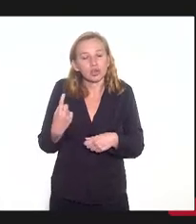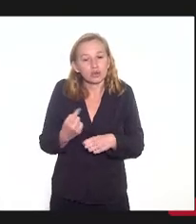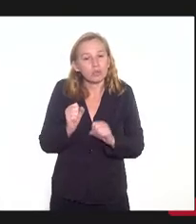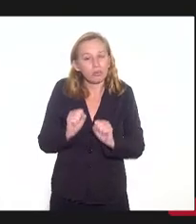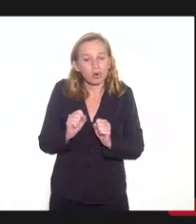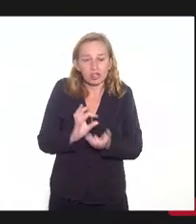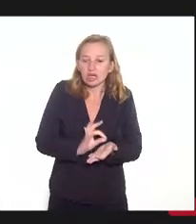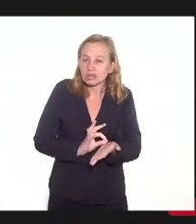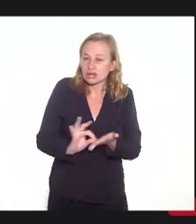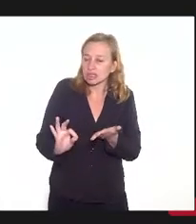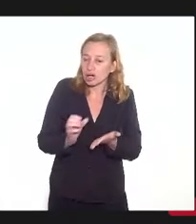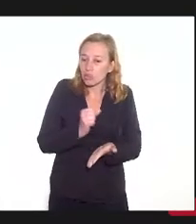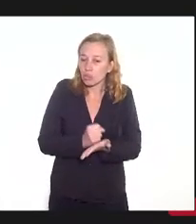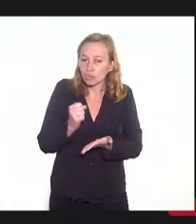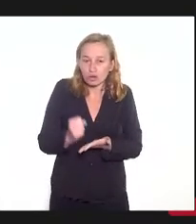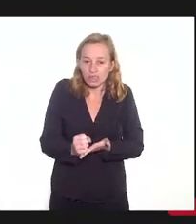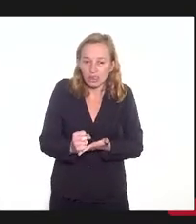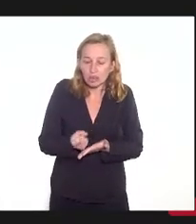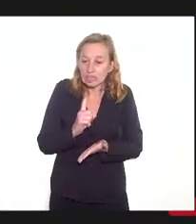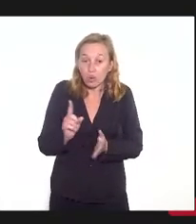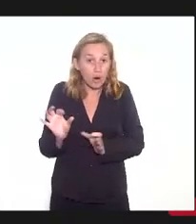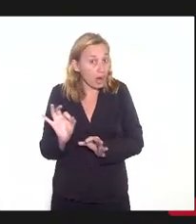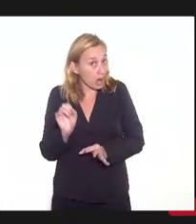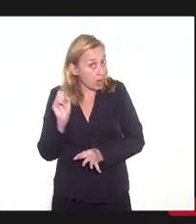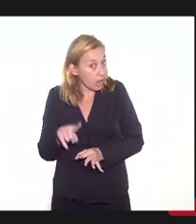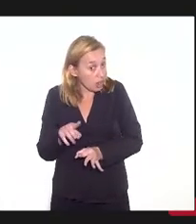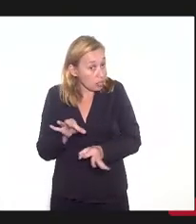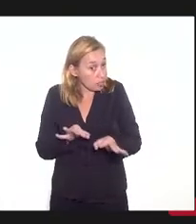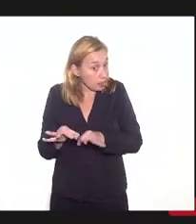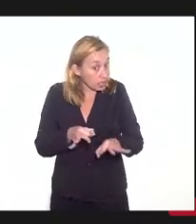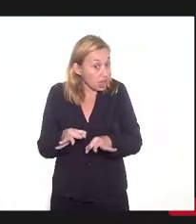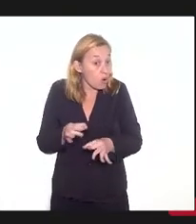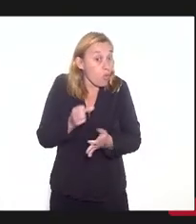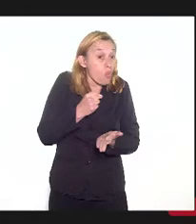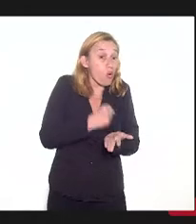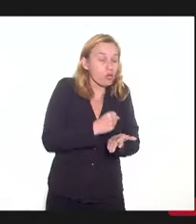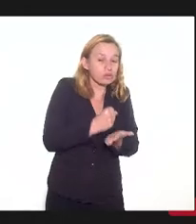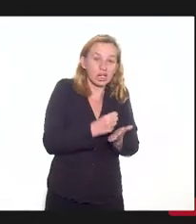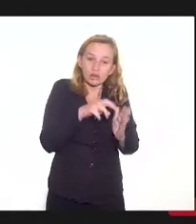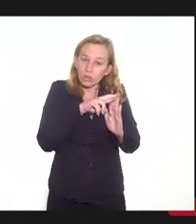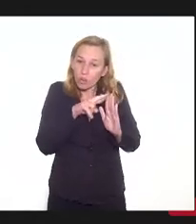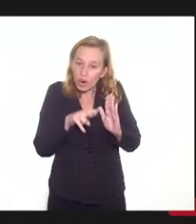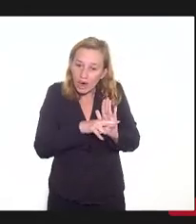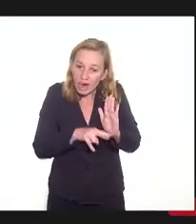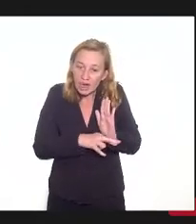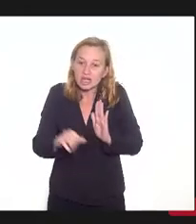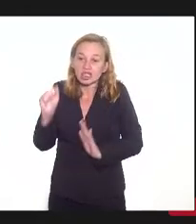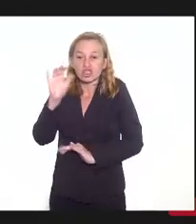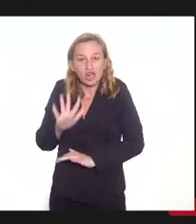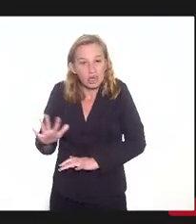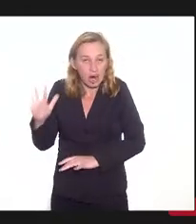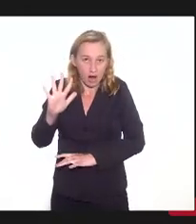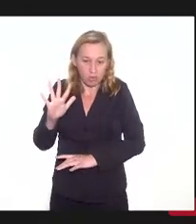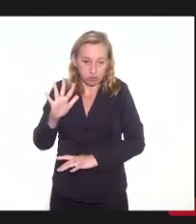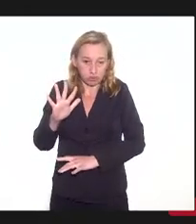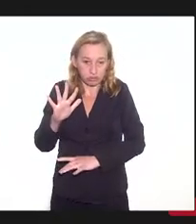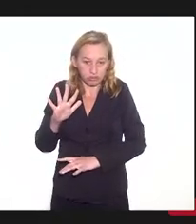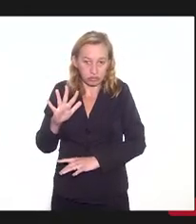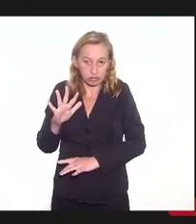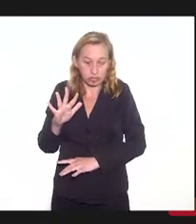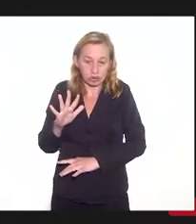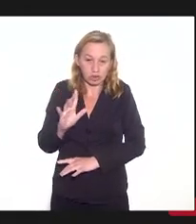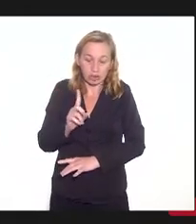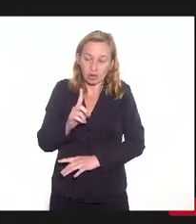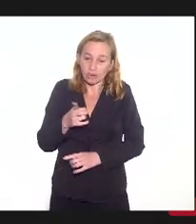assinar o contrato, ele não é o plano, ele é um contrato com regras gerais sem adentrar no que nós vamos